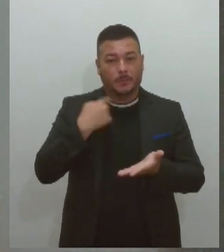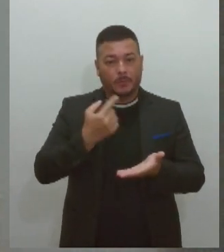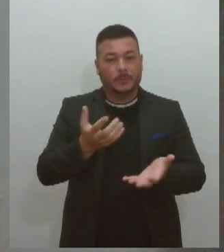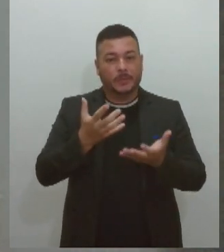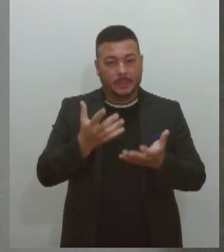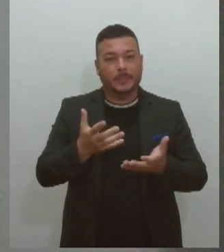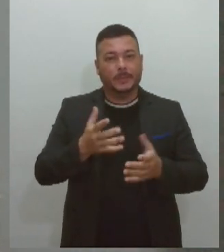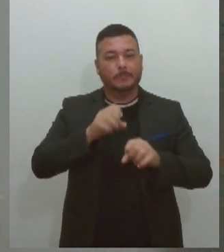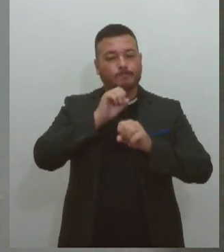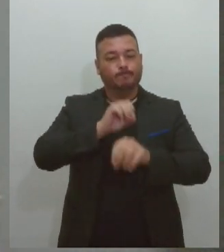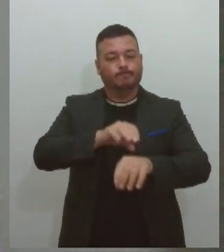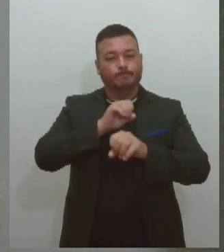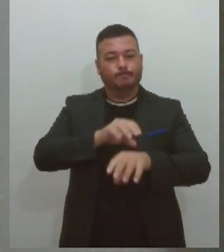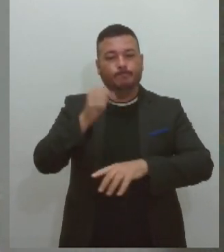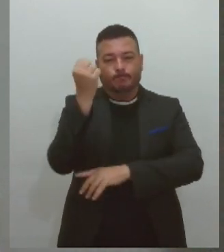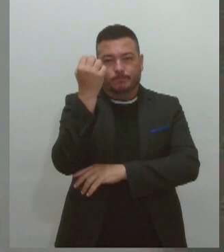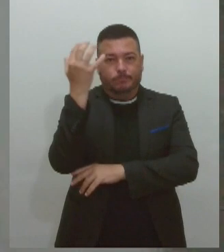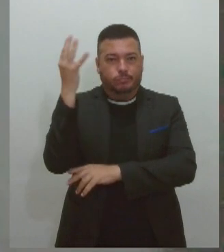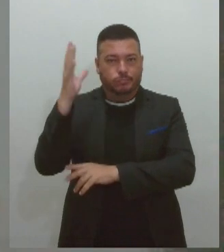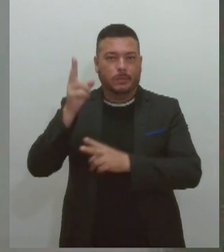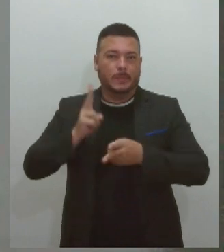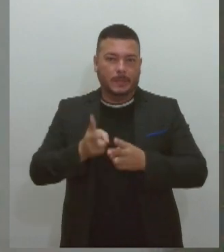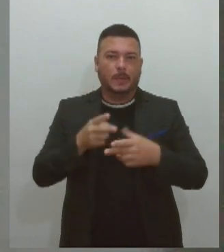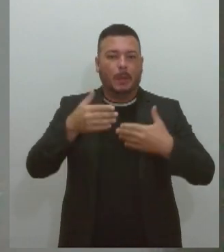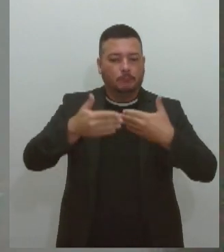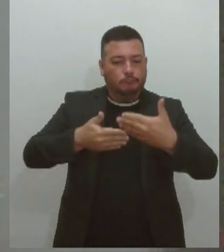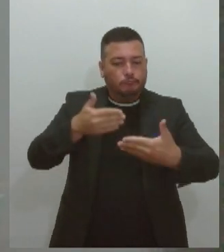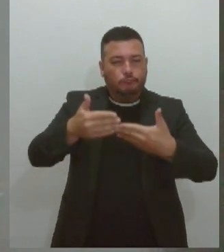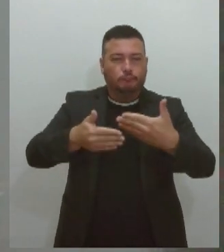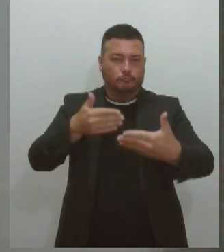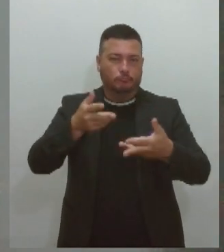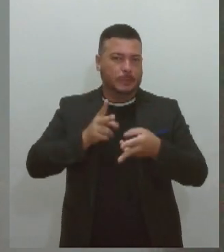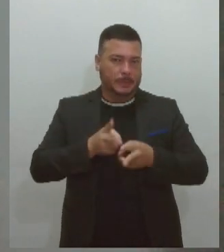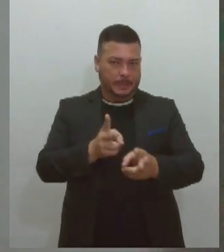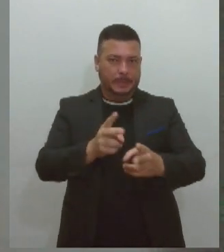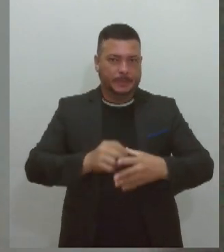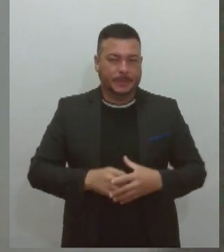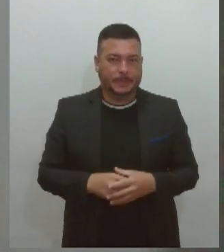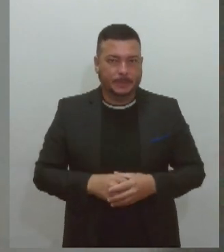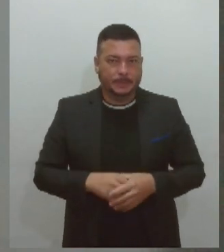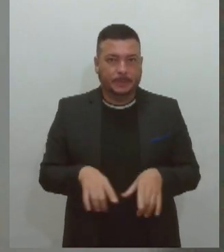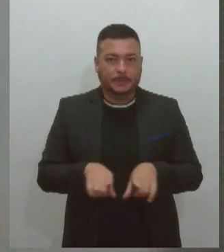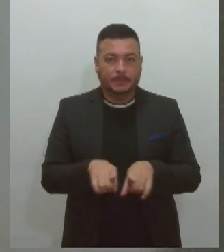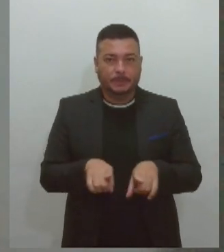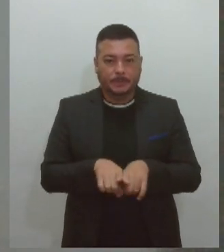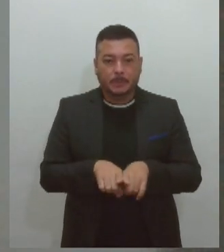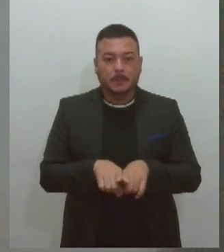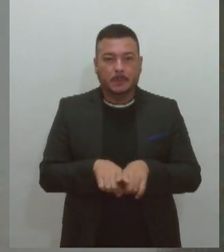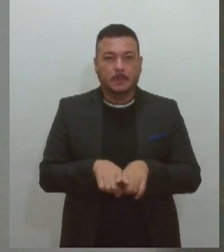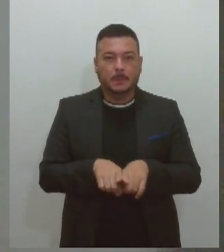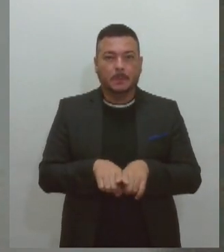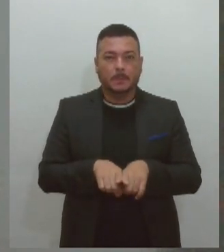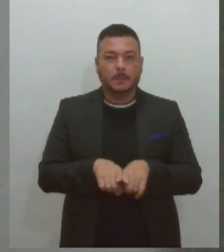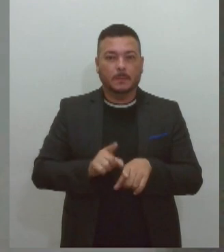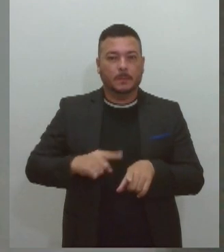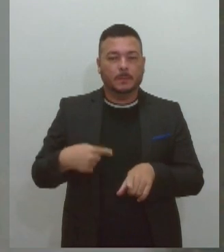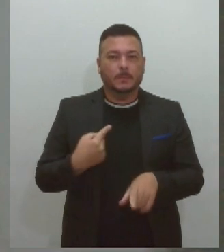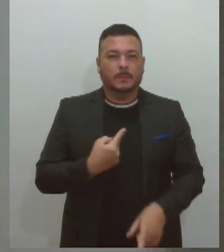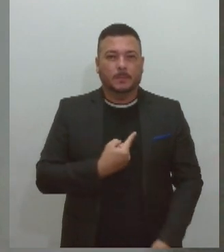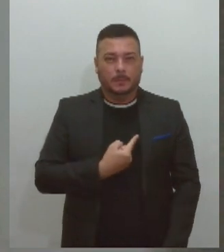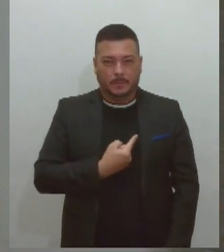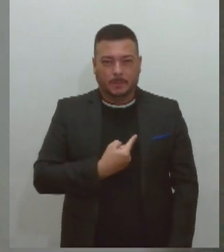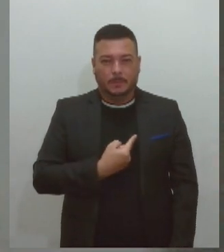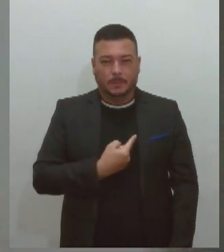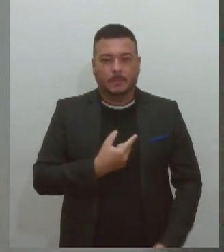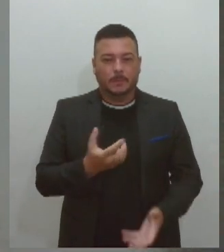como falamos sempre, é um processo contínuo, permanente, um processo que todos nós buscamos a